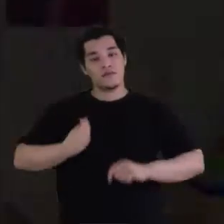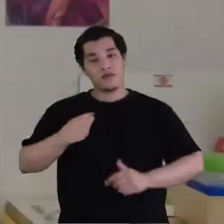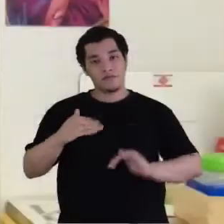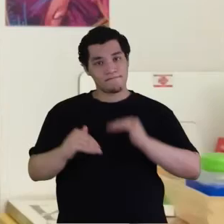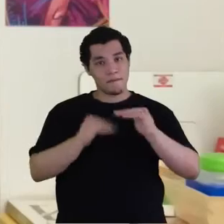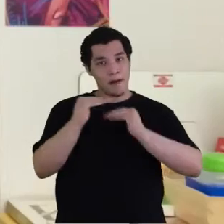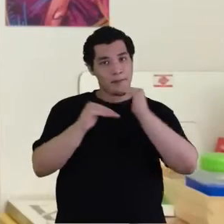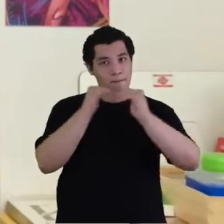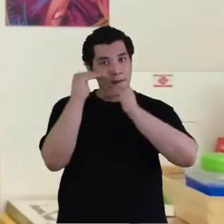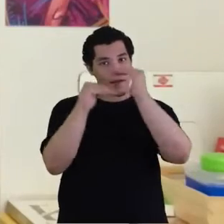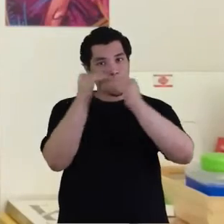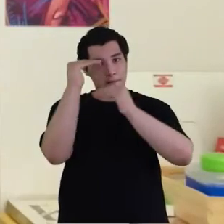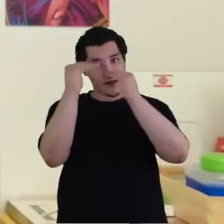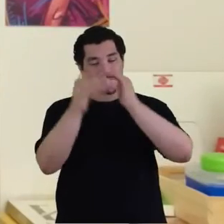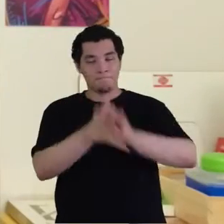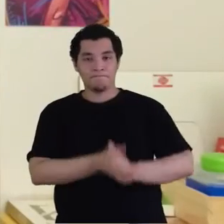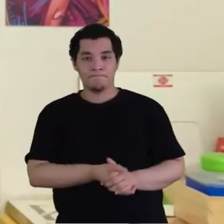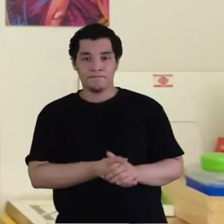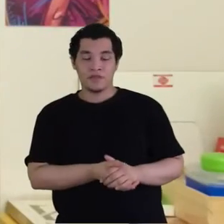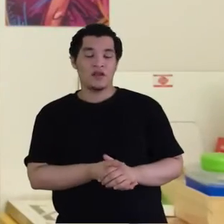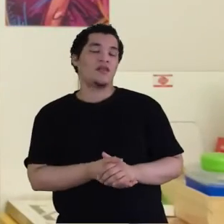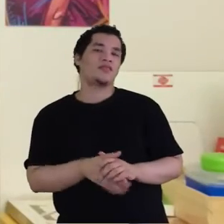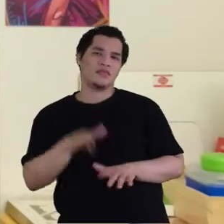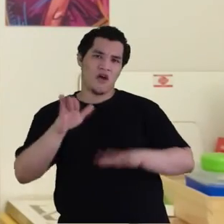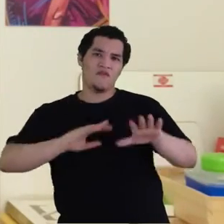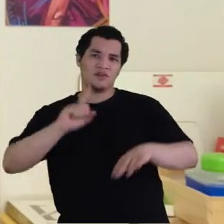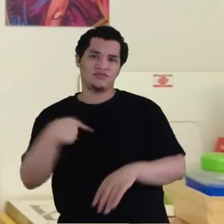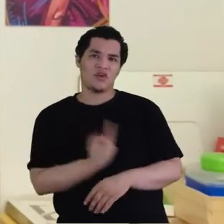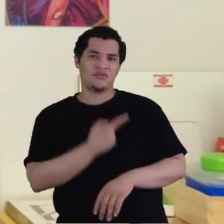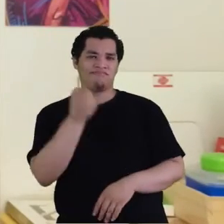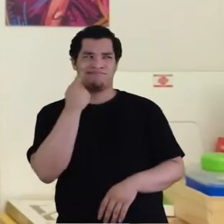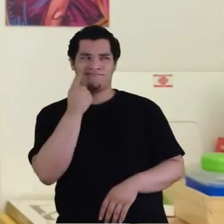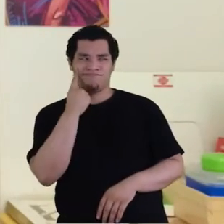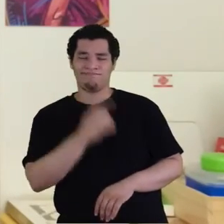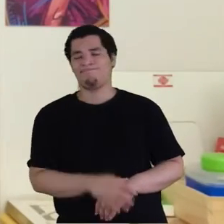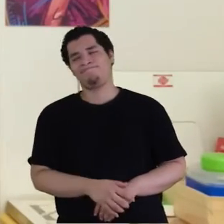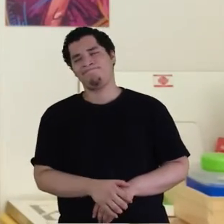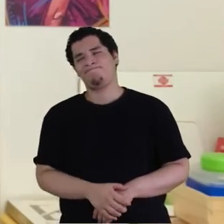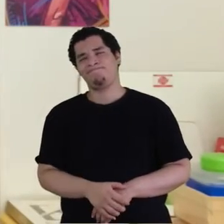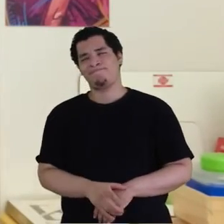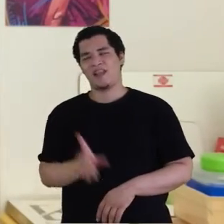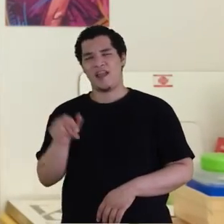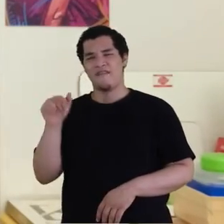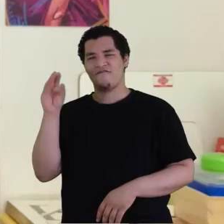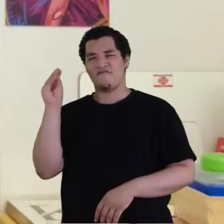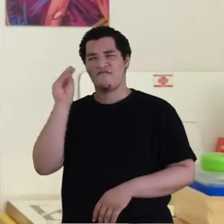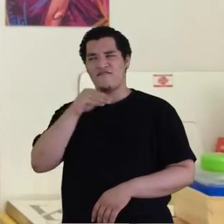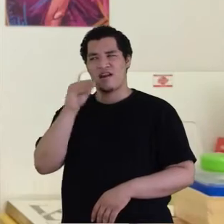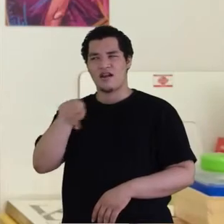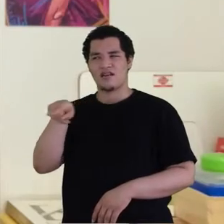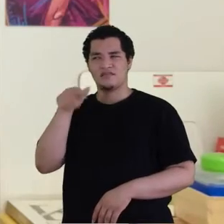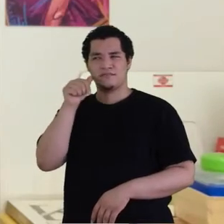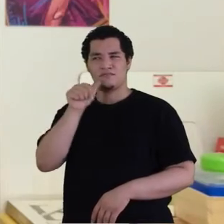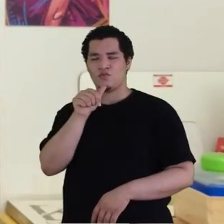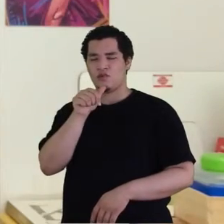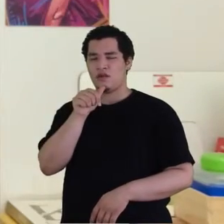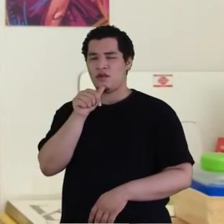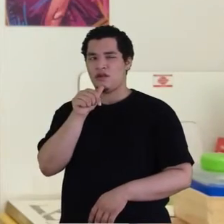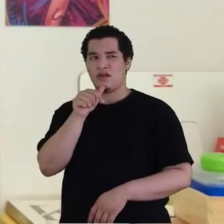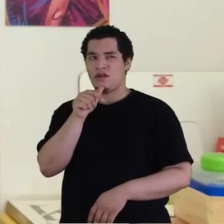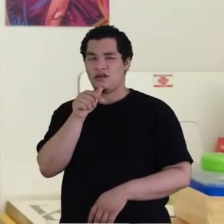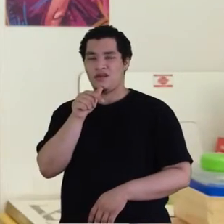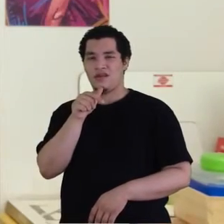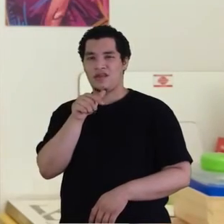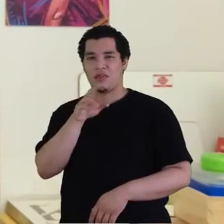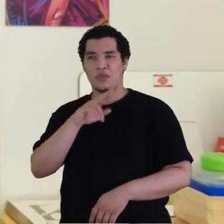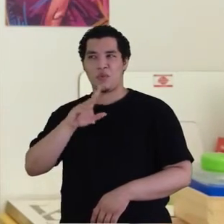vida. E ainda assim a gente poderia se questionar. Mas essa fraqueza da mulher não